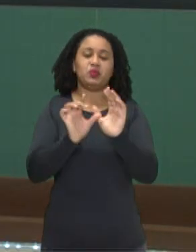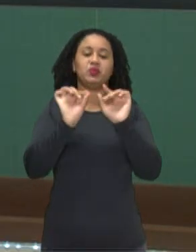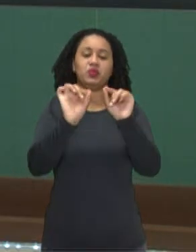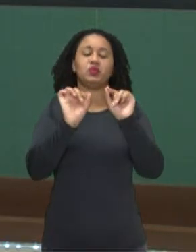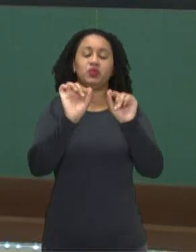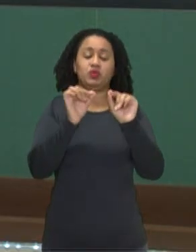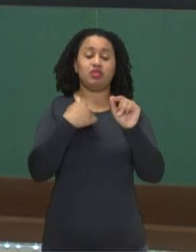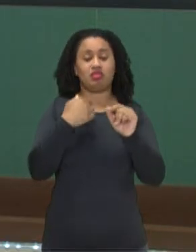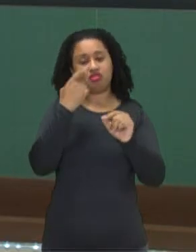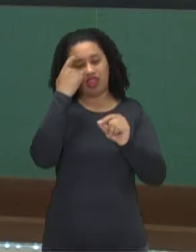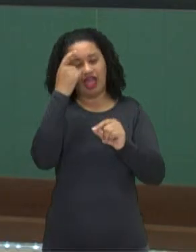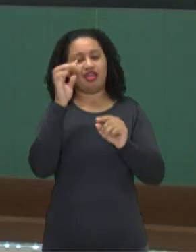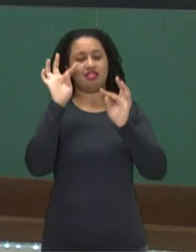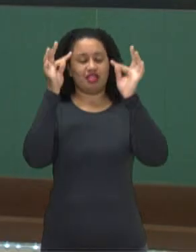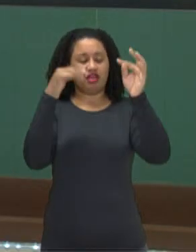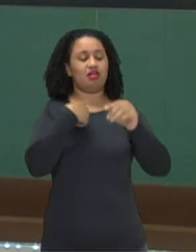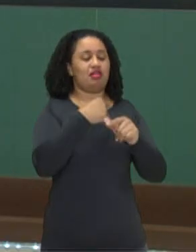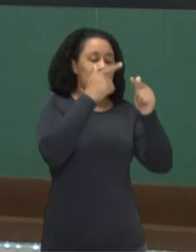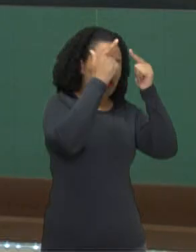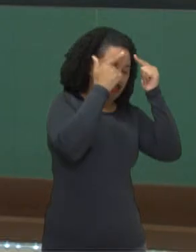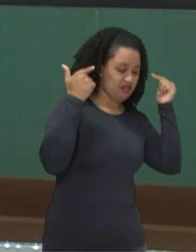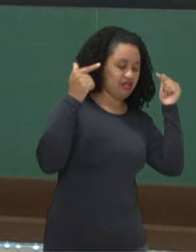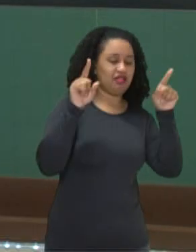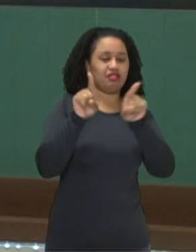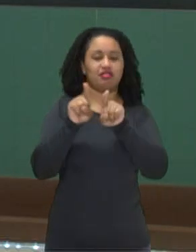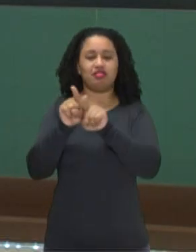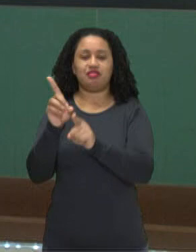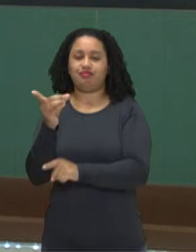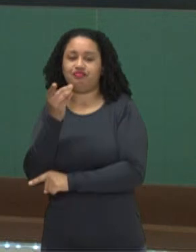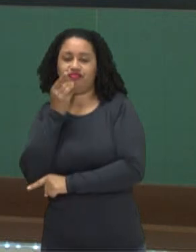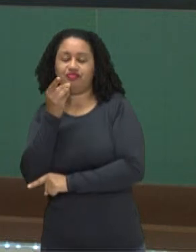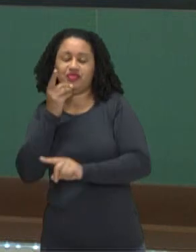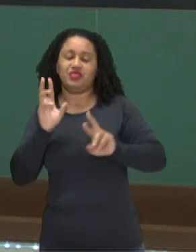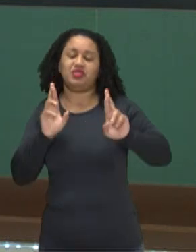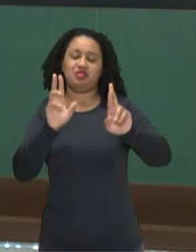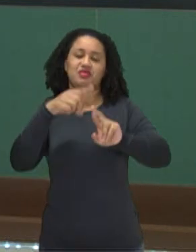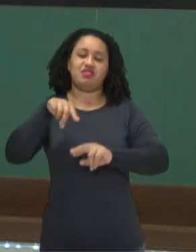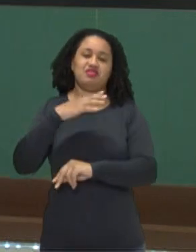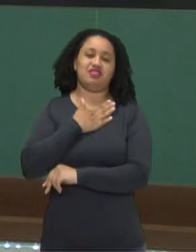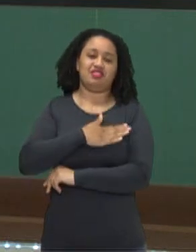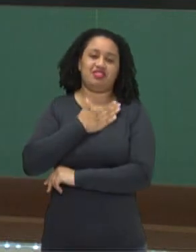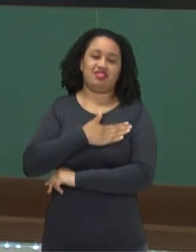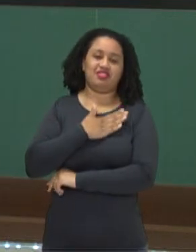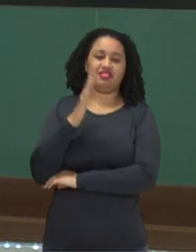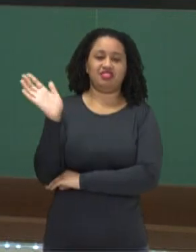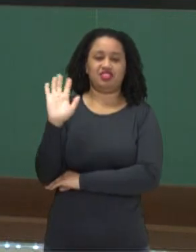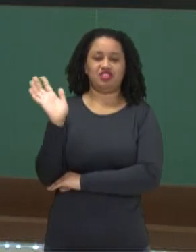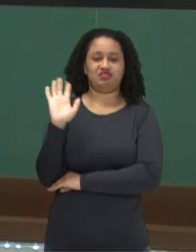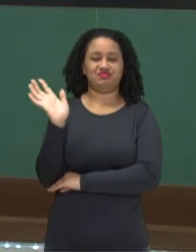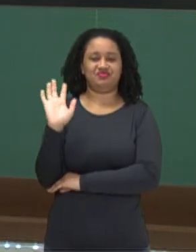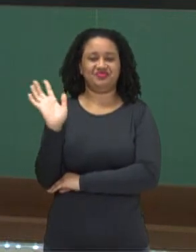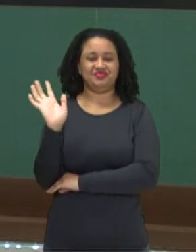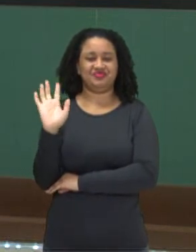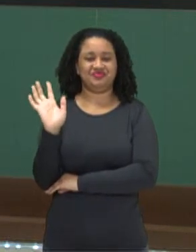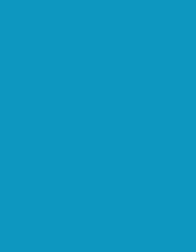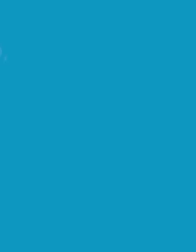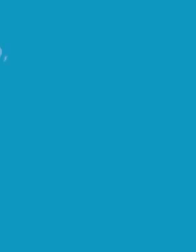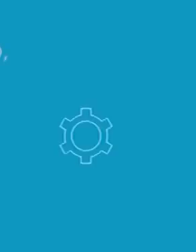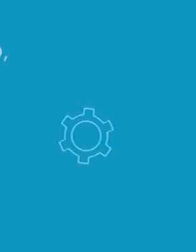sobre ideias lamarquistas e darwinistas. Espero que vocês tenham gostado e até breve!